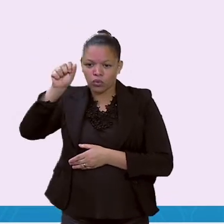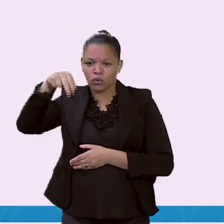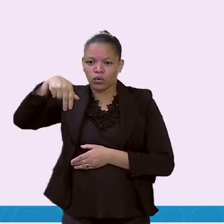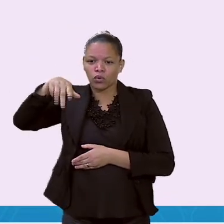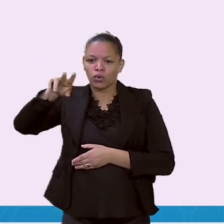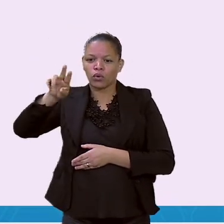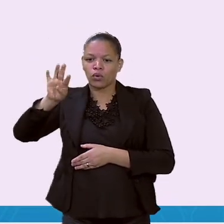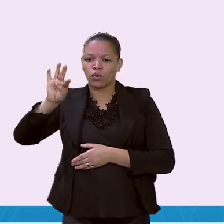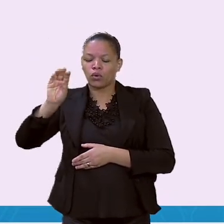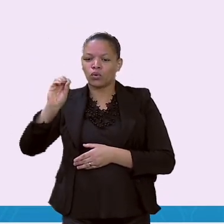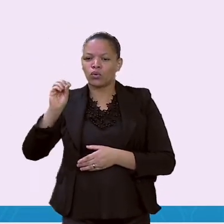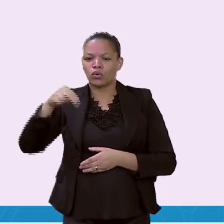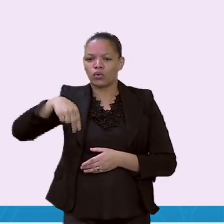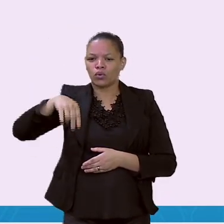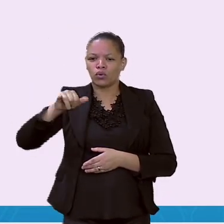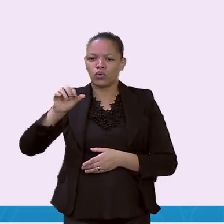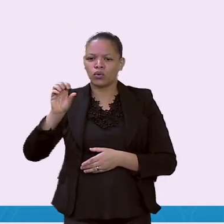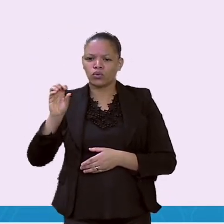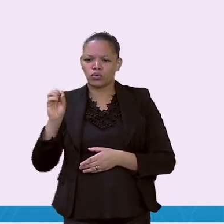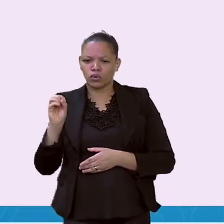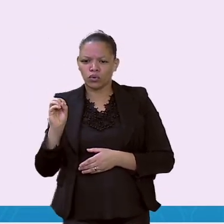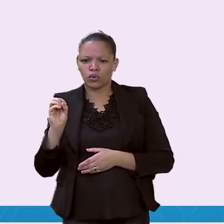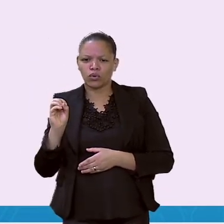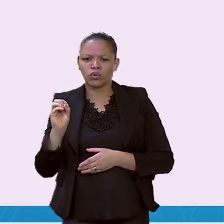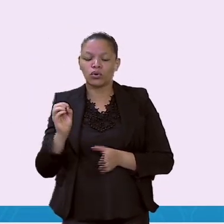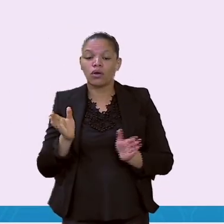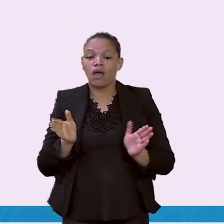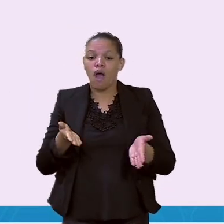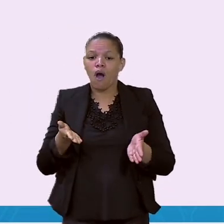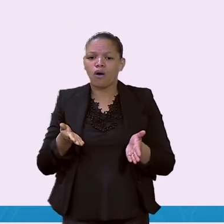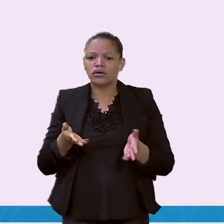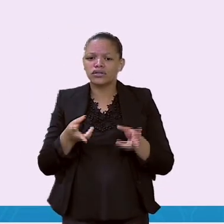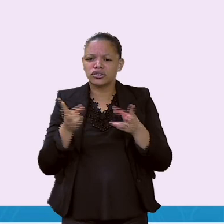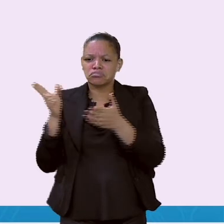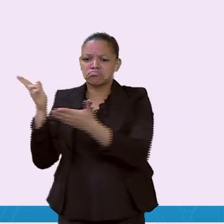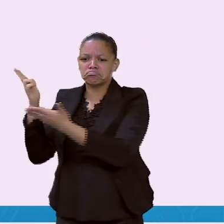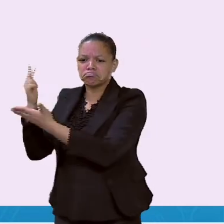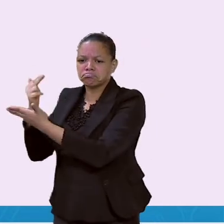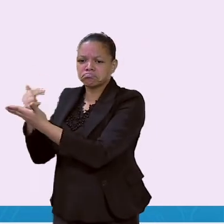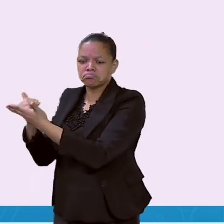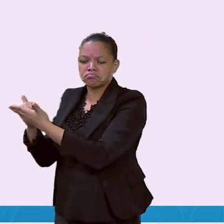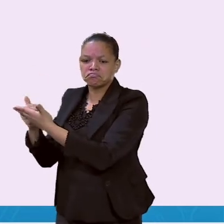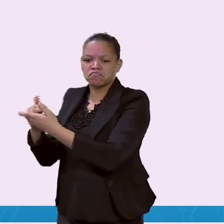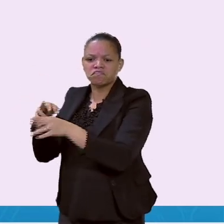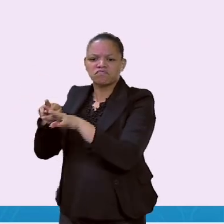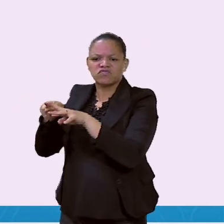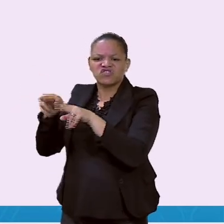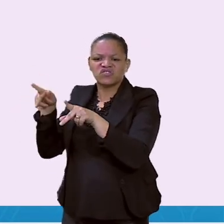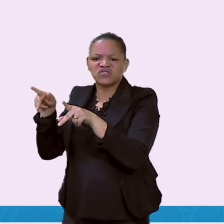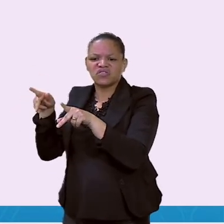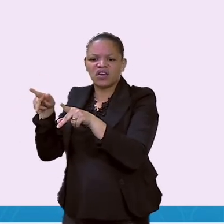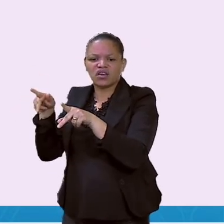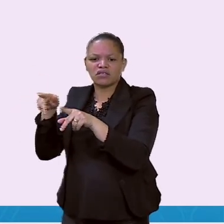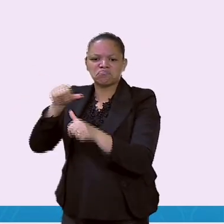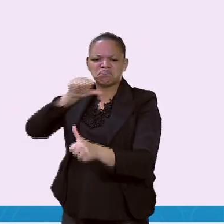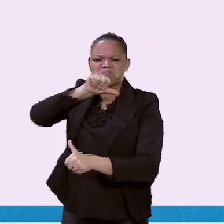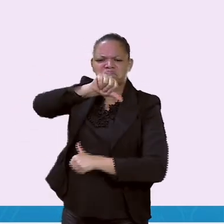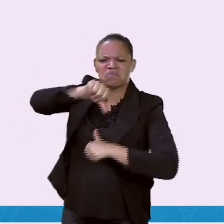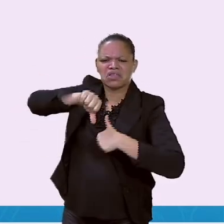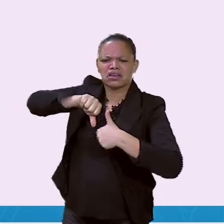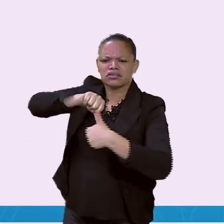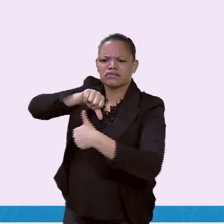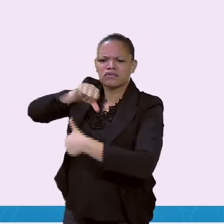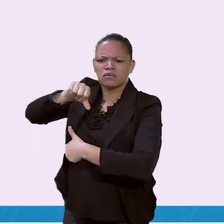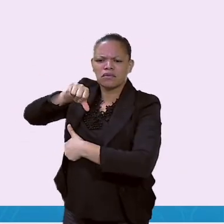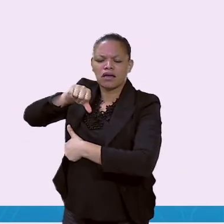pessoas. Agora, olha a imagem atual. Olha como ficou diferente, ficou modificada. Agora,